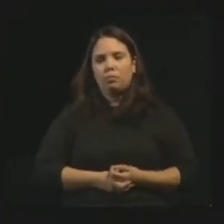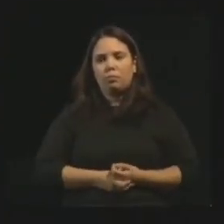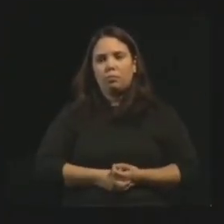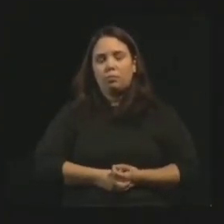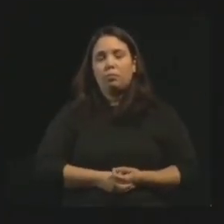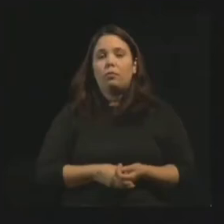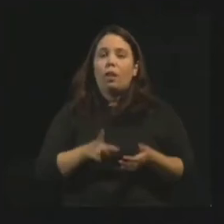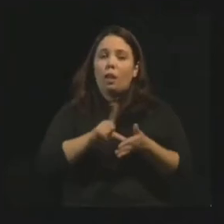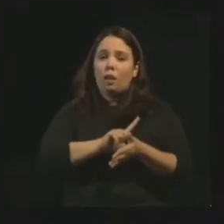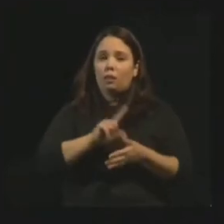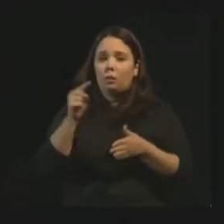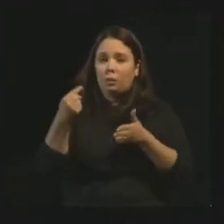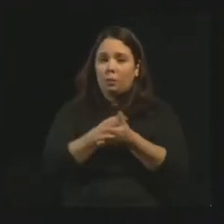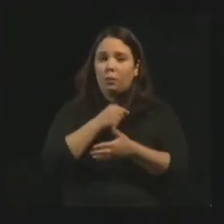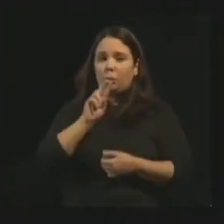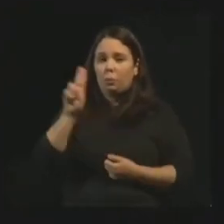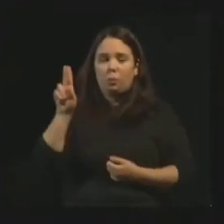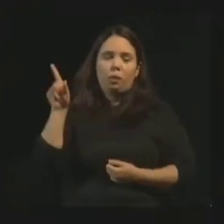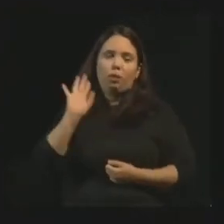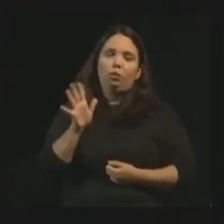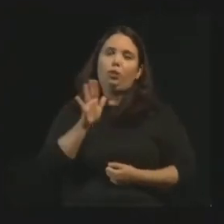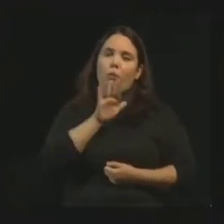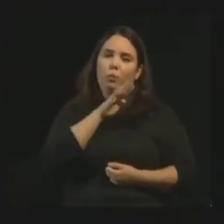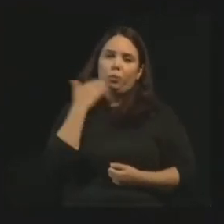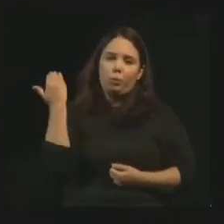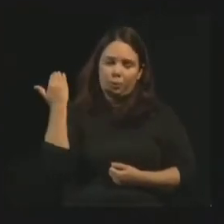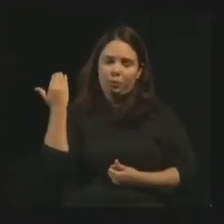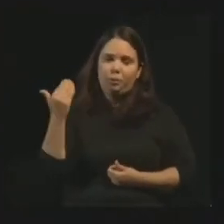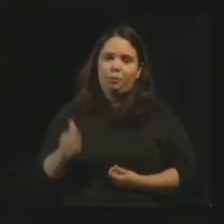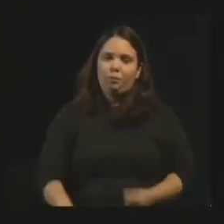Antes que vocês perguntem o nome dela, ela já faleceu, viu, pessoal?